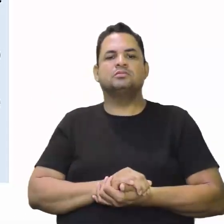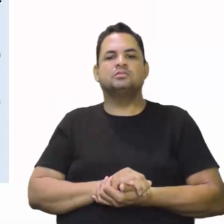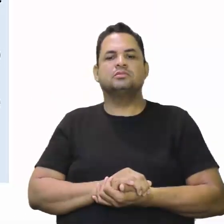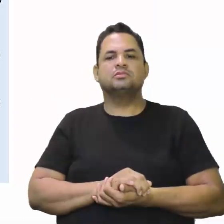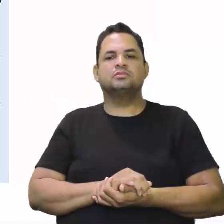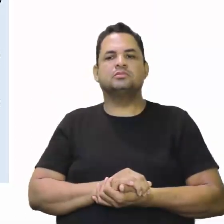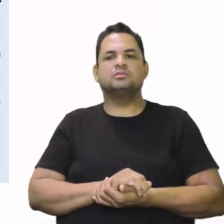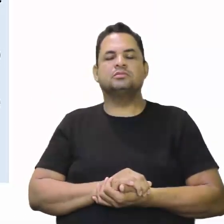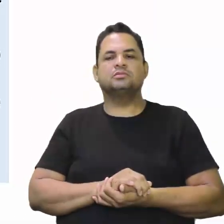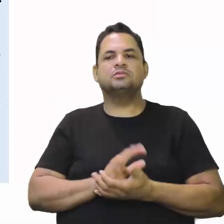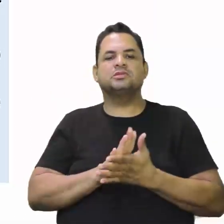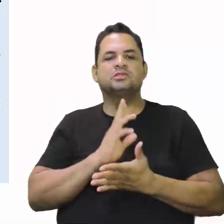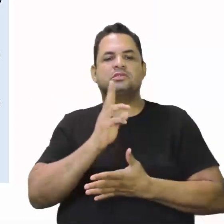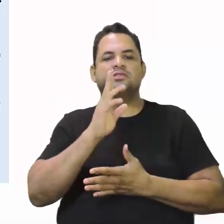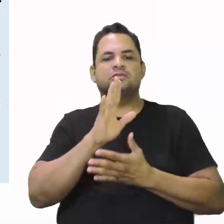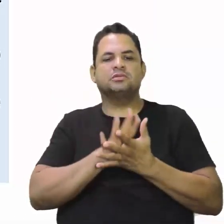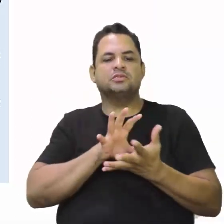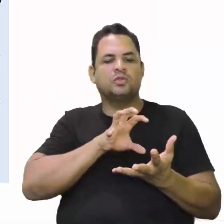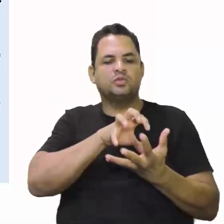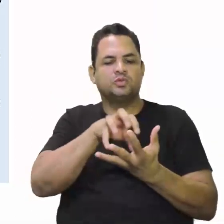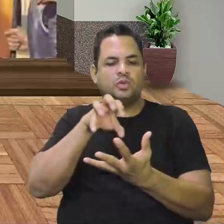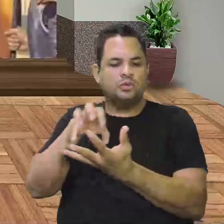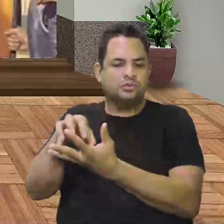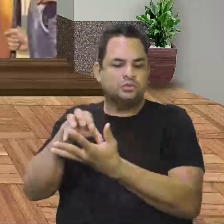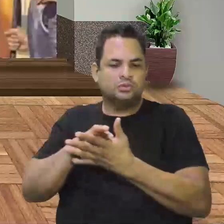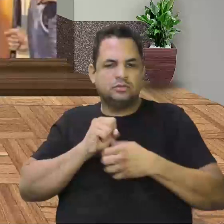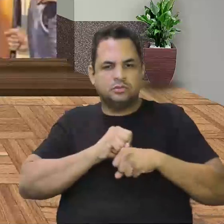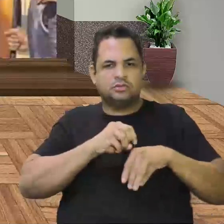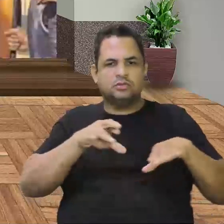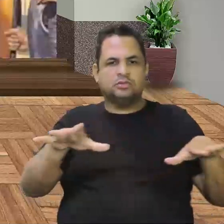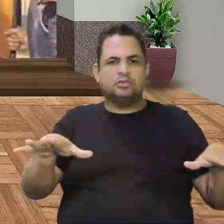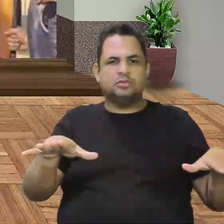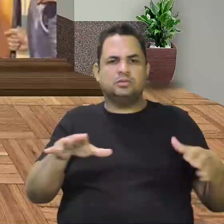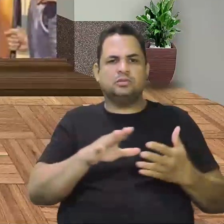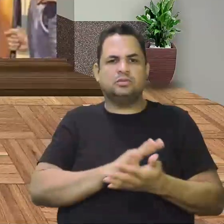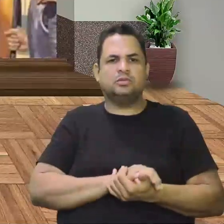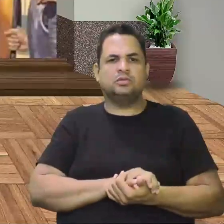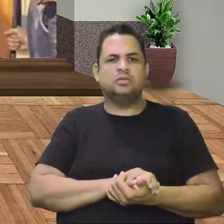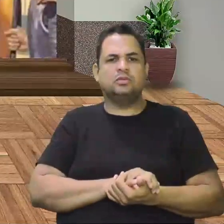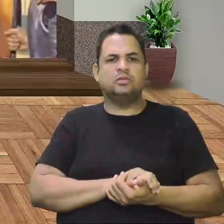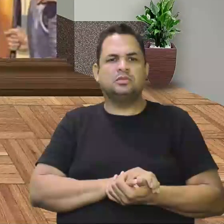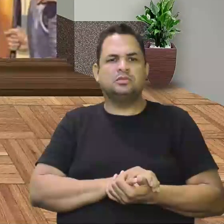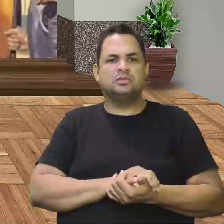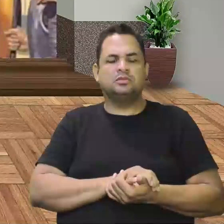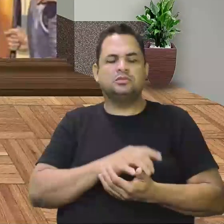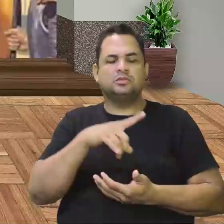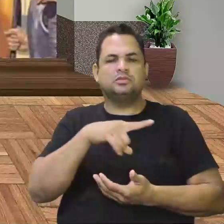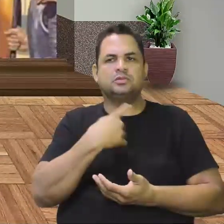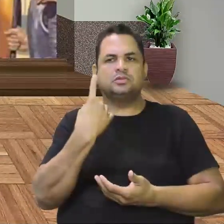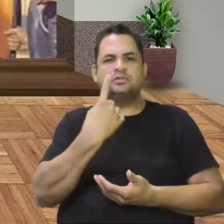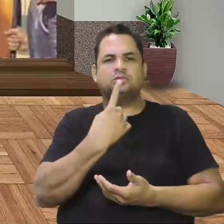está nesse processo também de colonização. Nós pretendemos